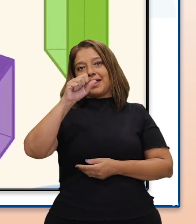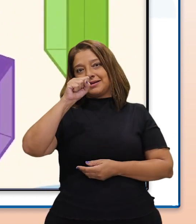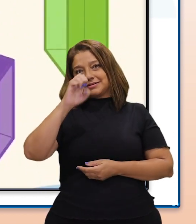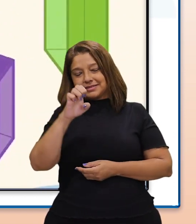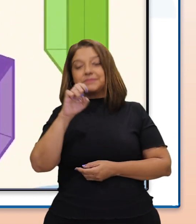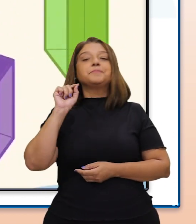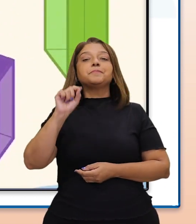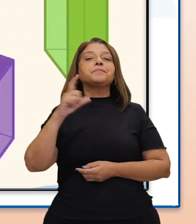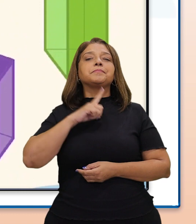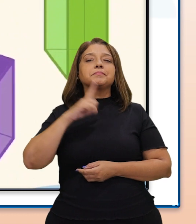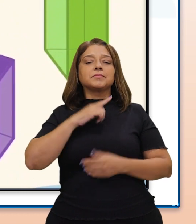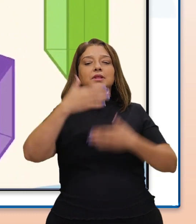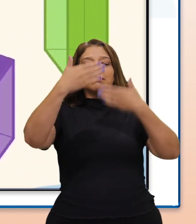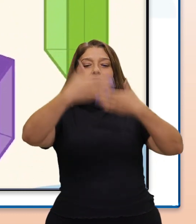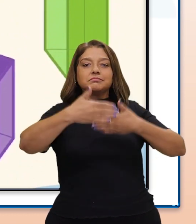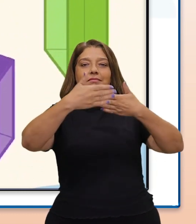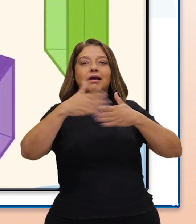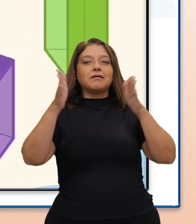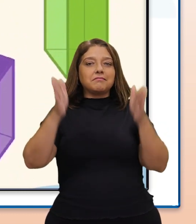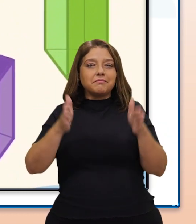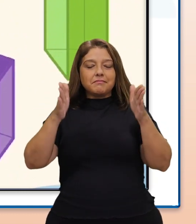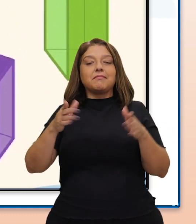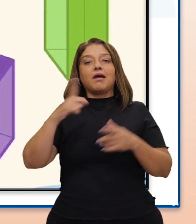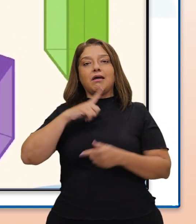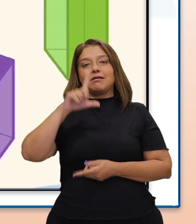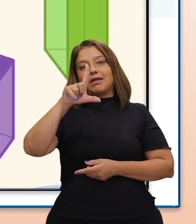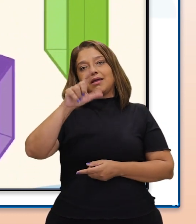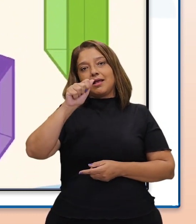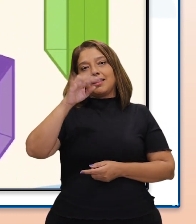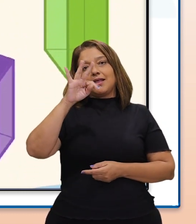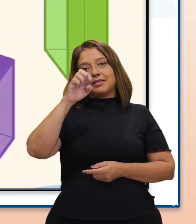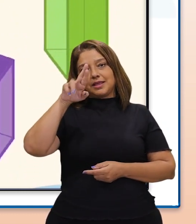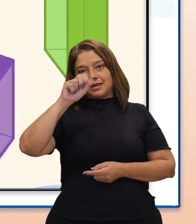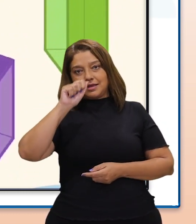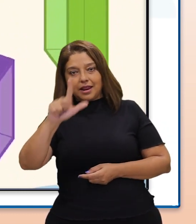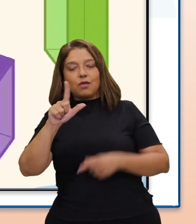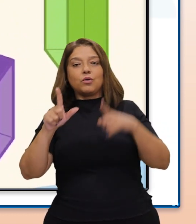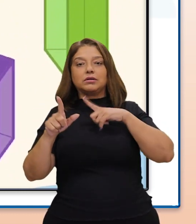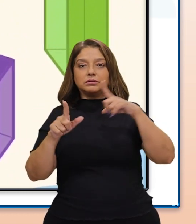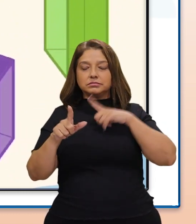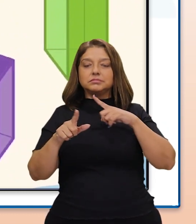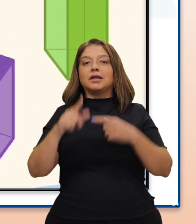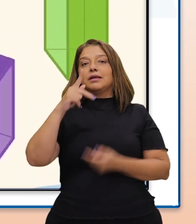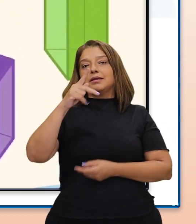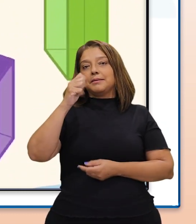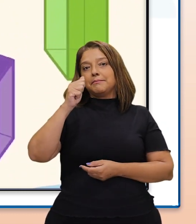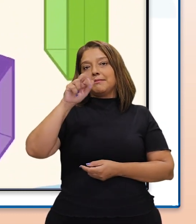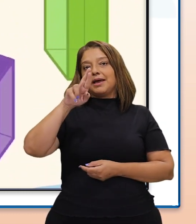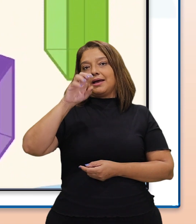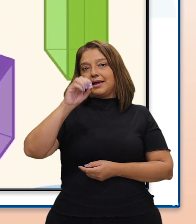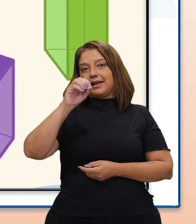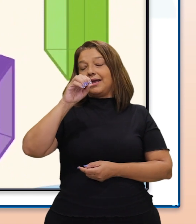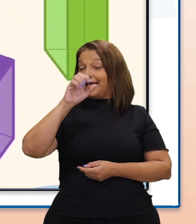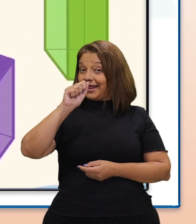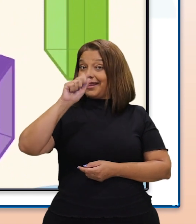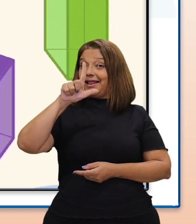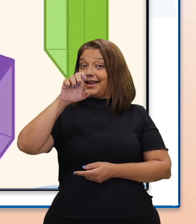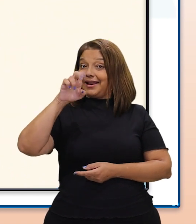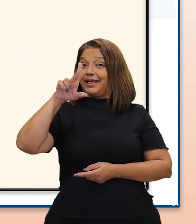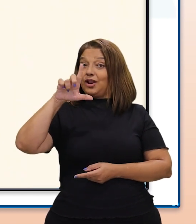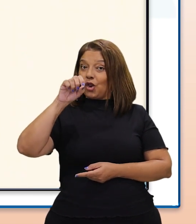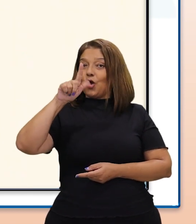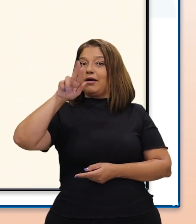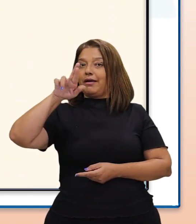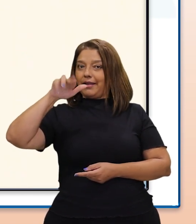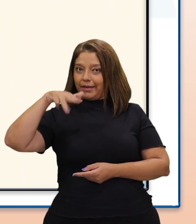outras faces prismas são chamadas de faces laterais e são formadas por paralelograus. A altura do prisma é a